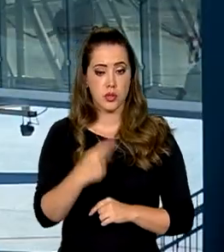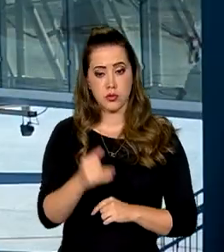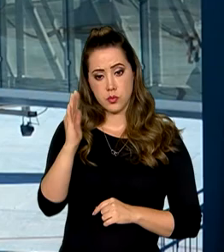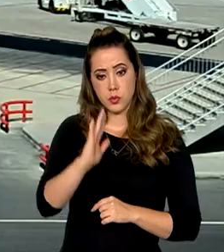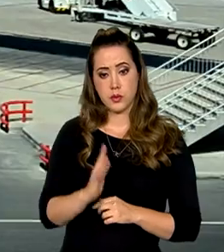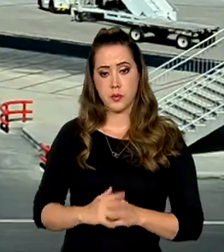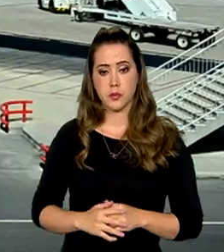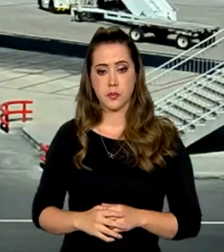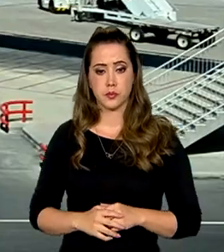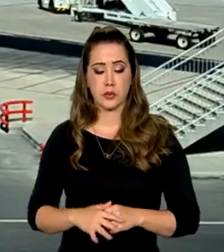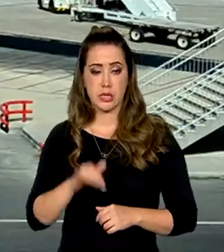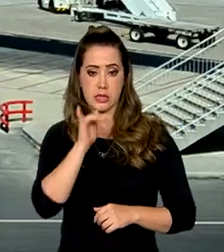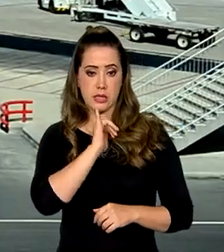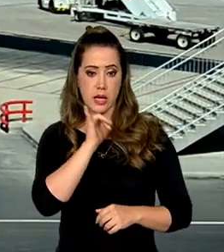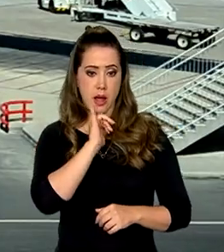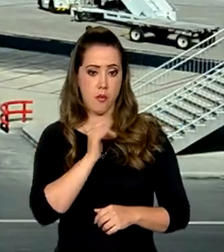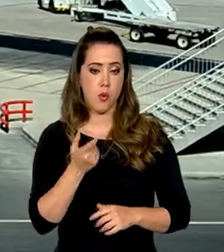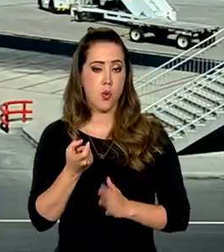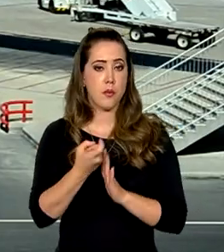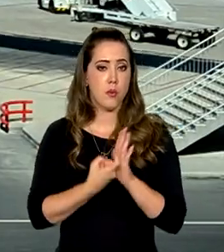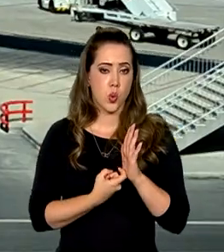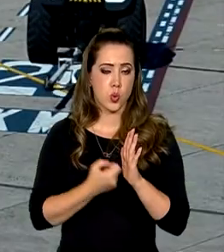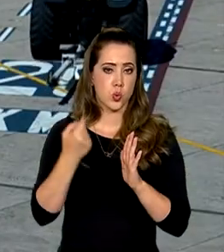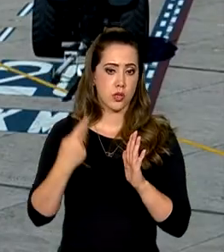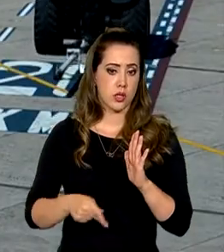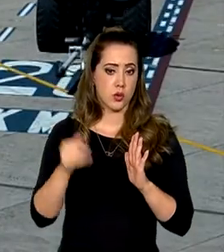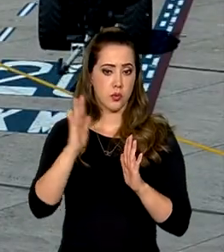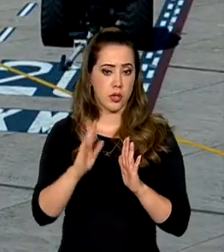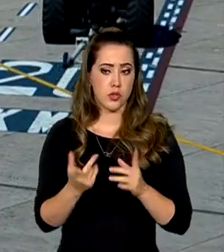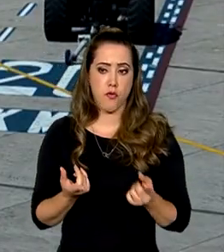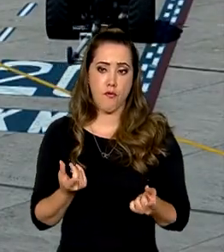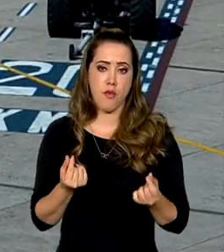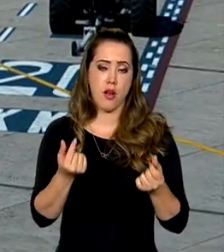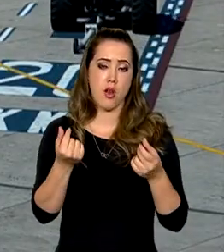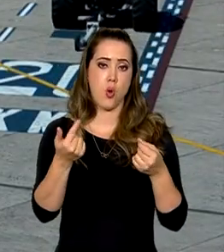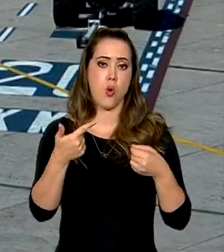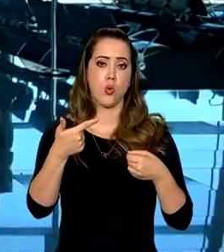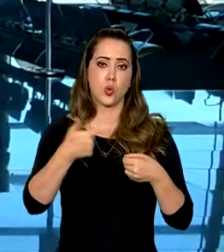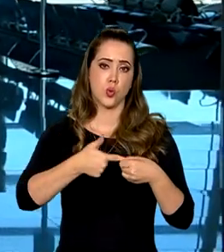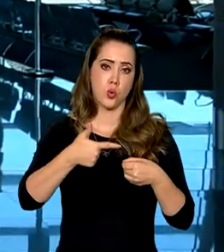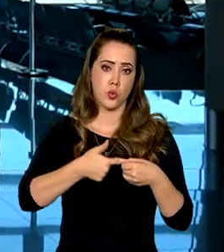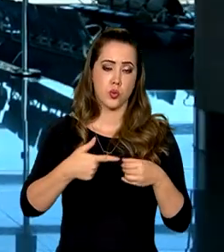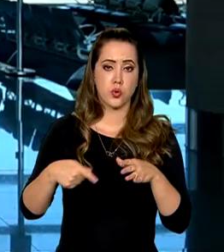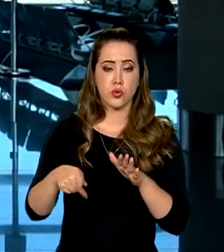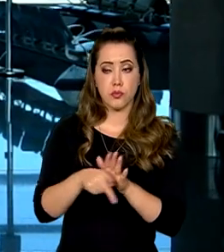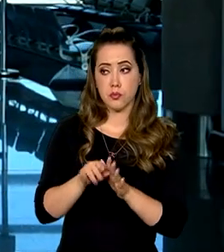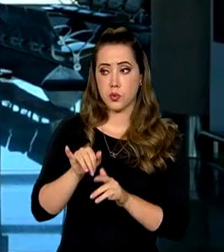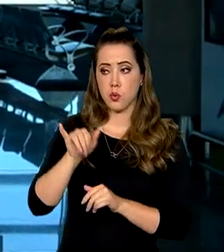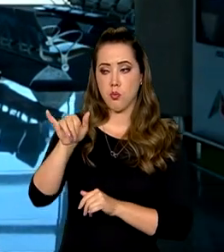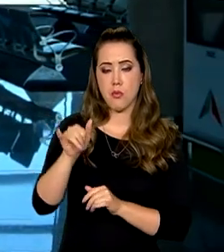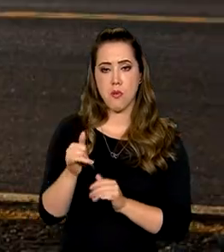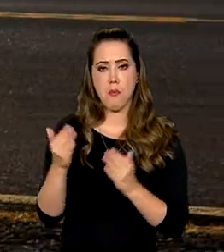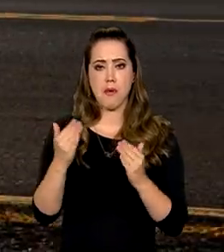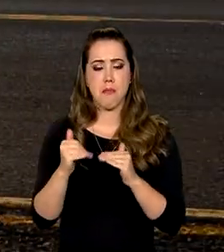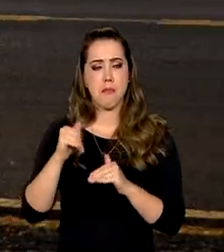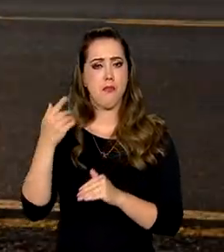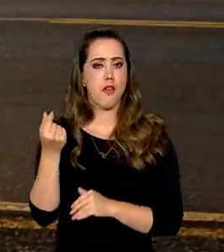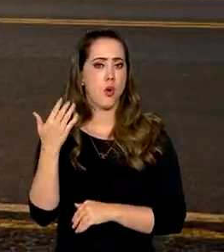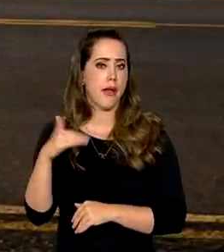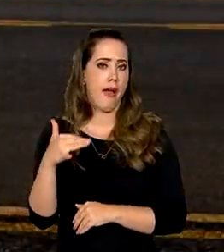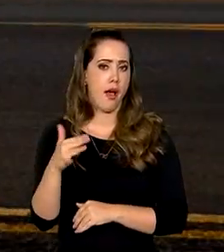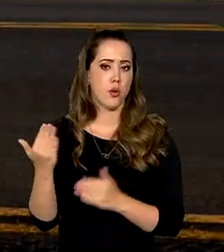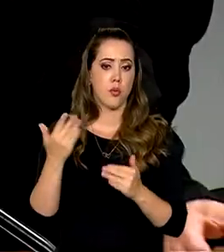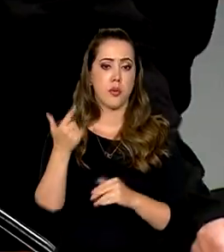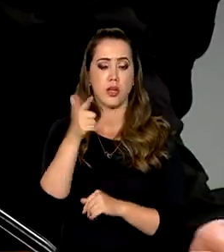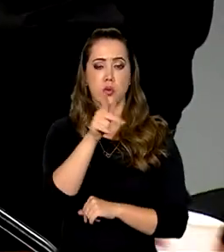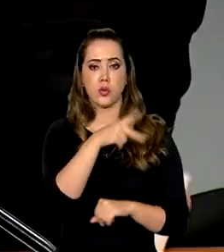aéreas, como o sistema tributário brasileiro, o preço do querosene de aviação acima do praticado no mundo e a falta de